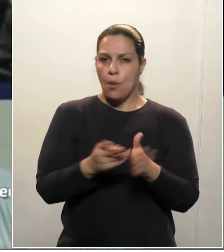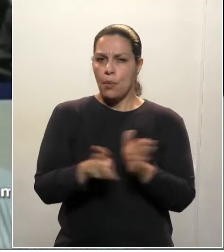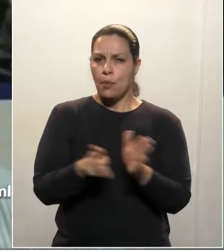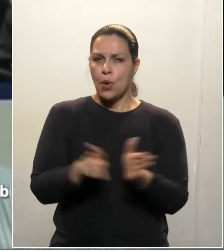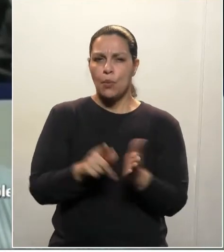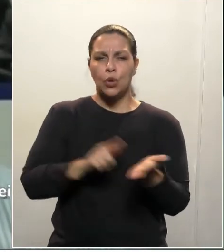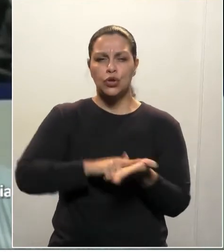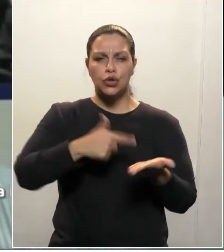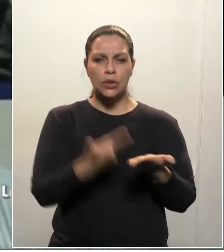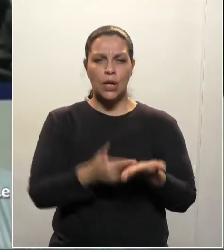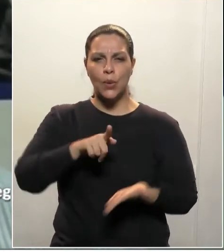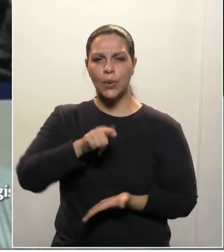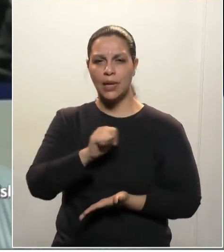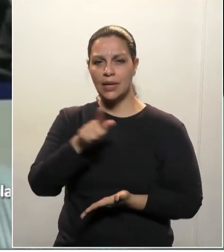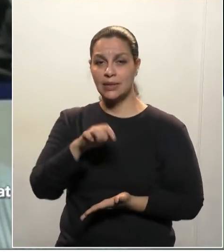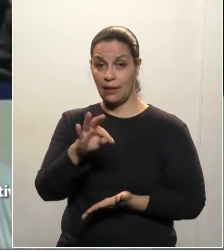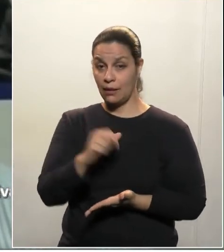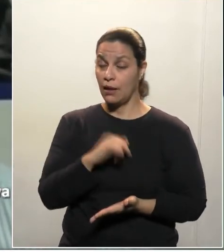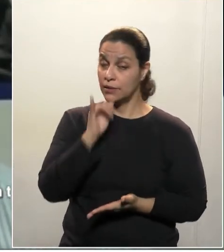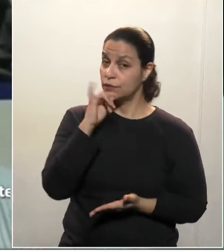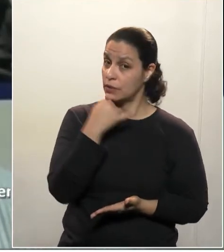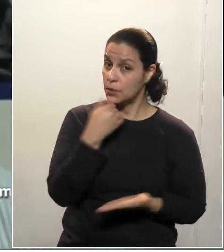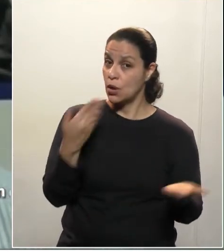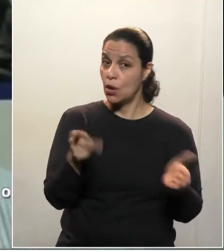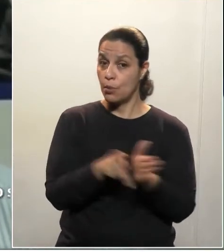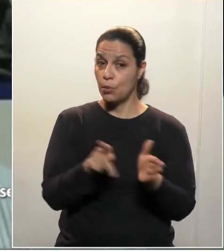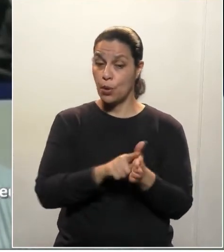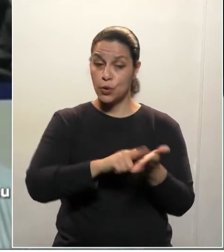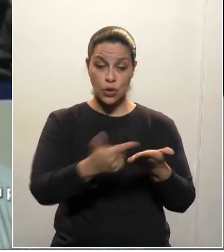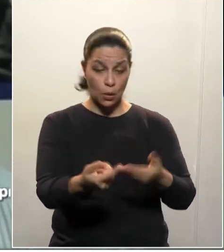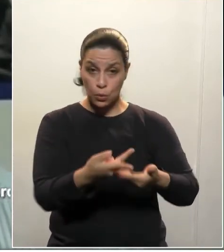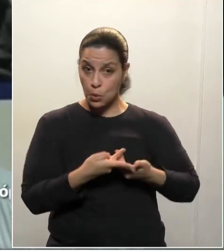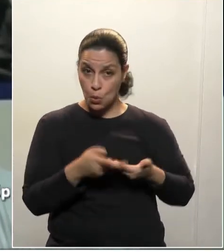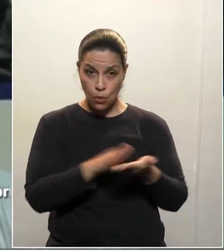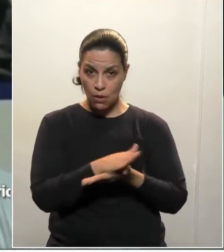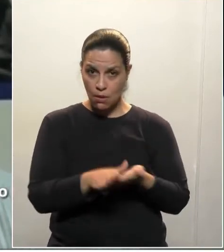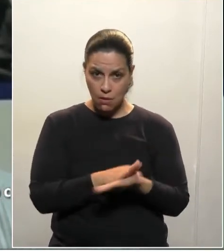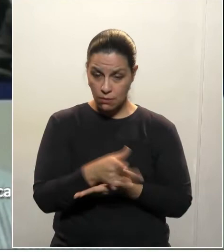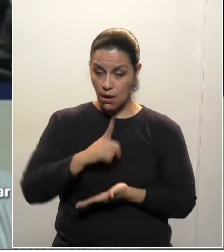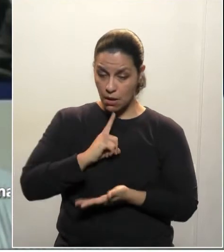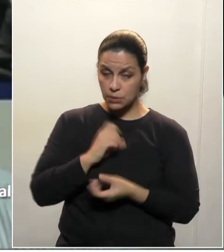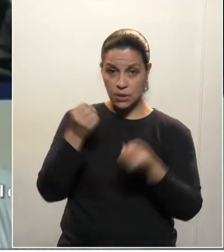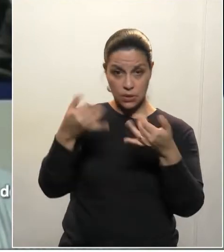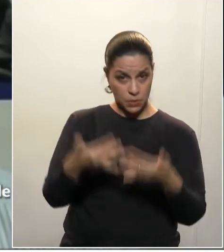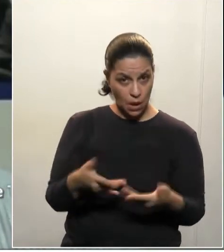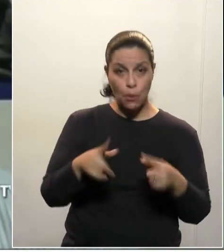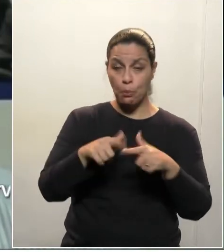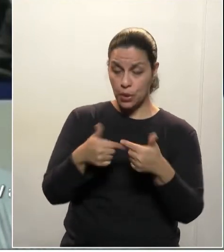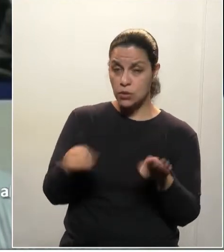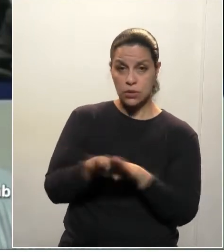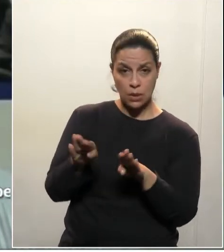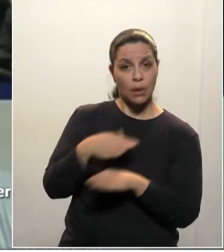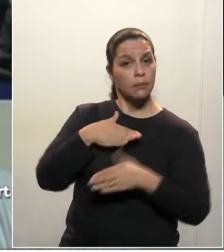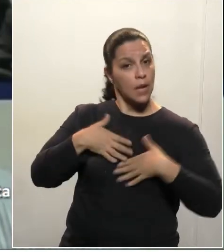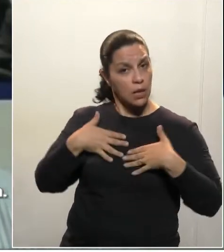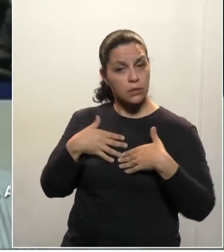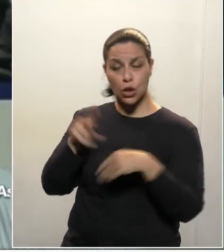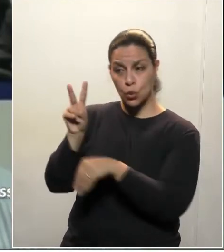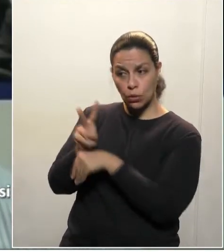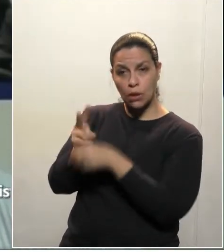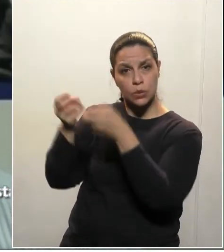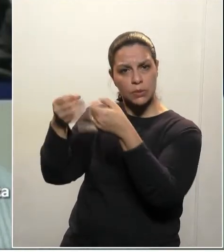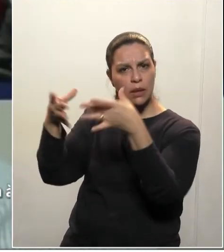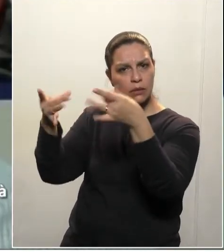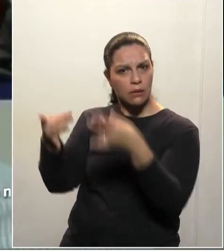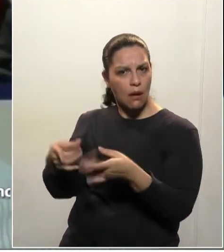Gazeta do Povo hoje, e eu até lamento o fato da Gazeta não ter me procurado com antecedência, porque eu teria tido o maior prazer e o cuidado de